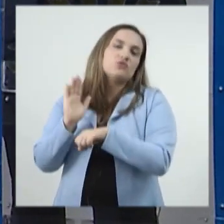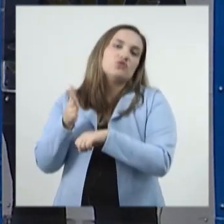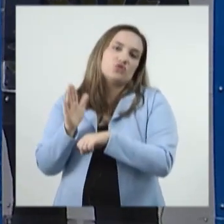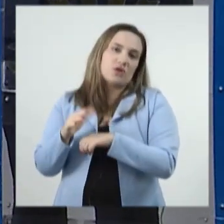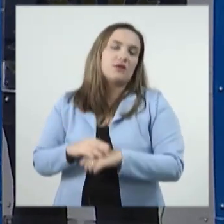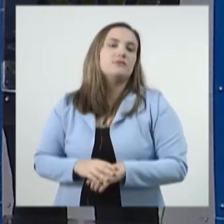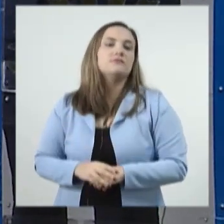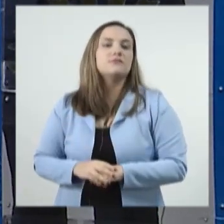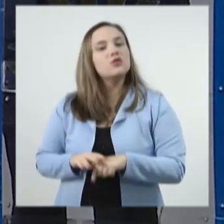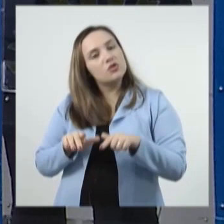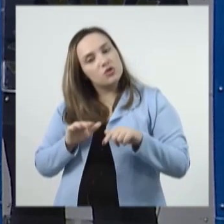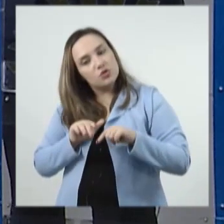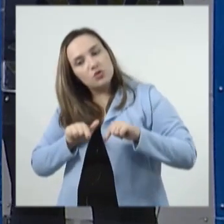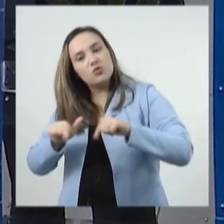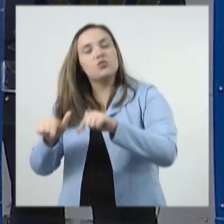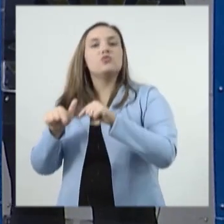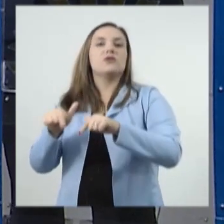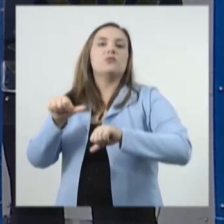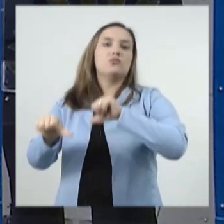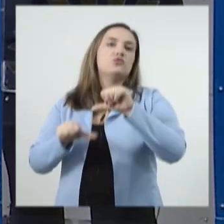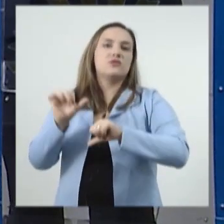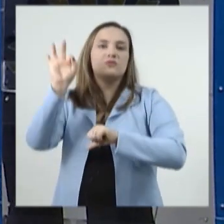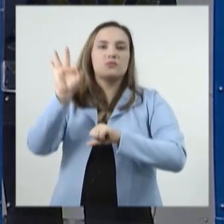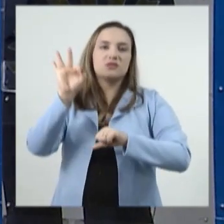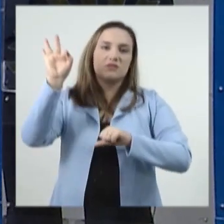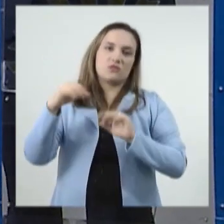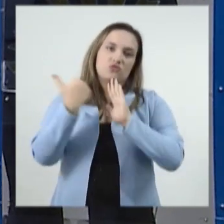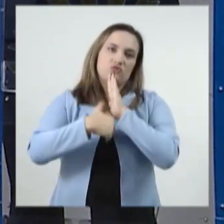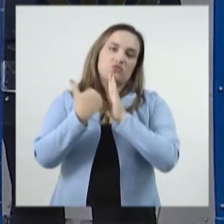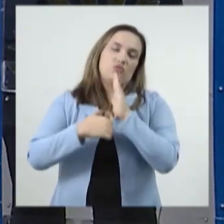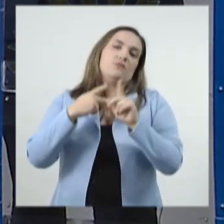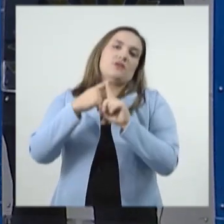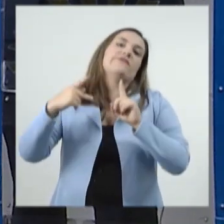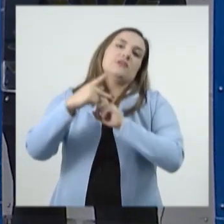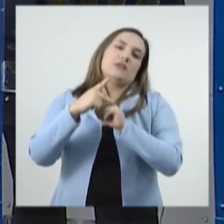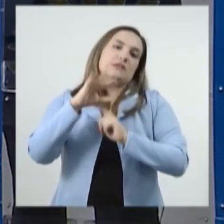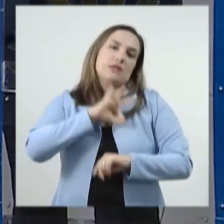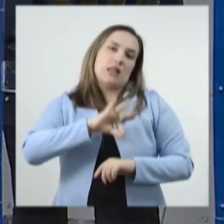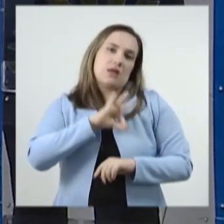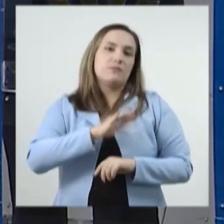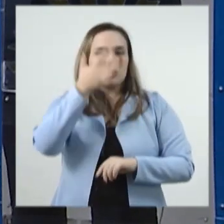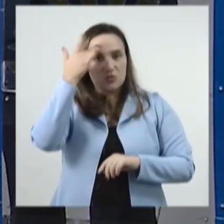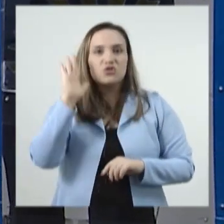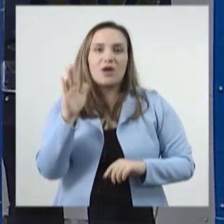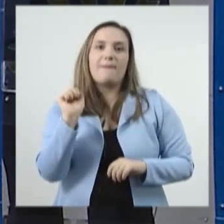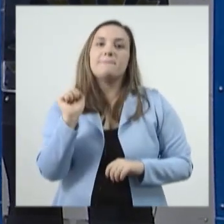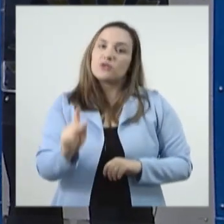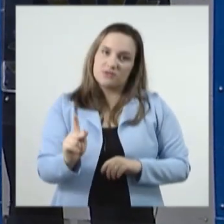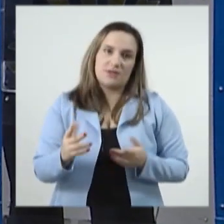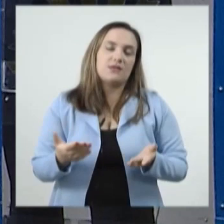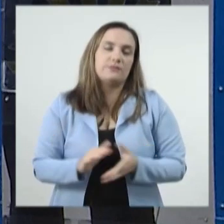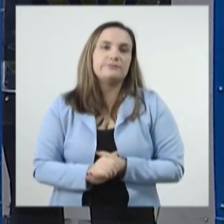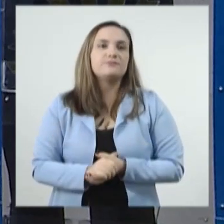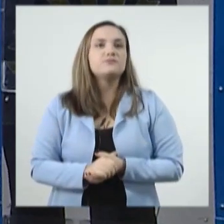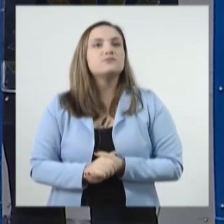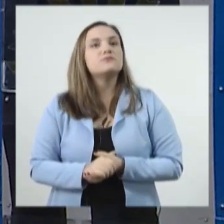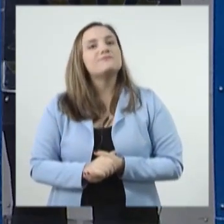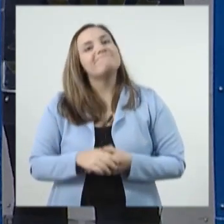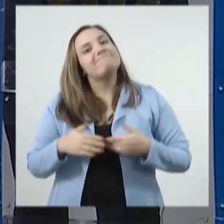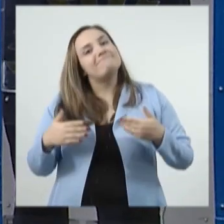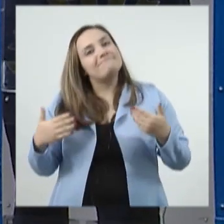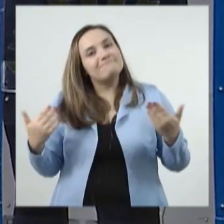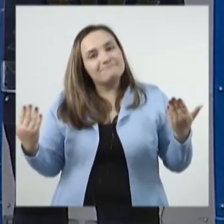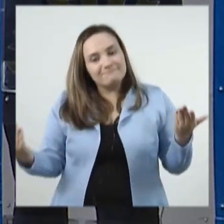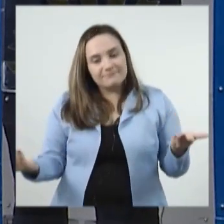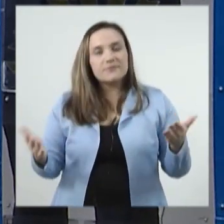aposentados que reivindicam a mudança na alíquota da contribuição previdenciária de quem já está aposentado. Bom,